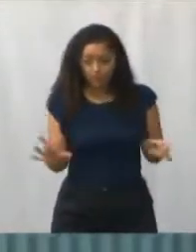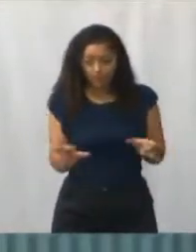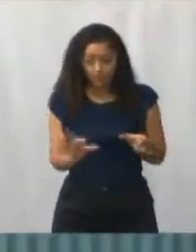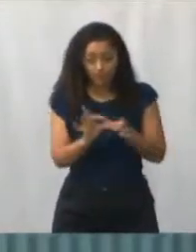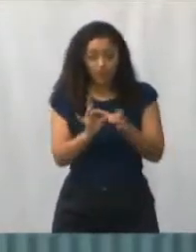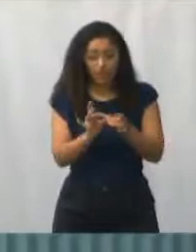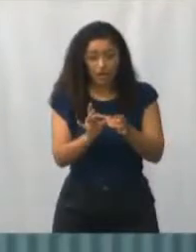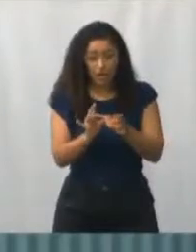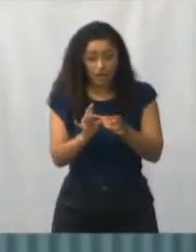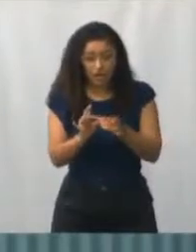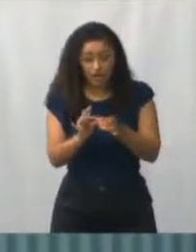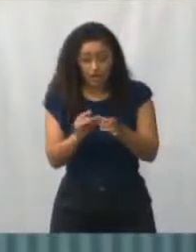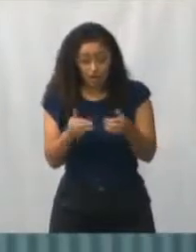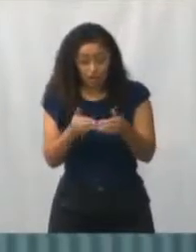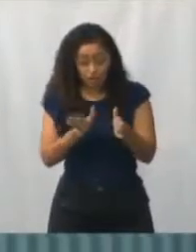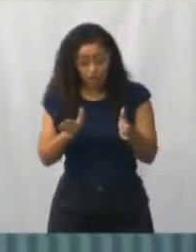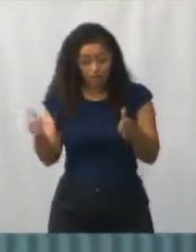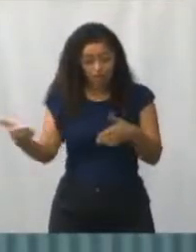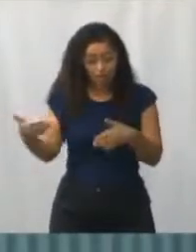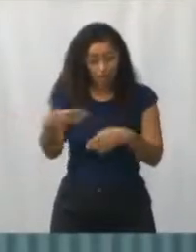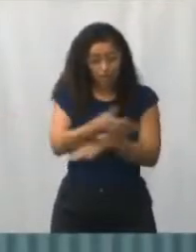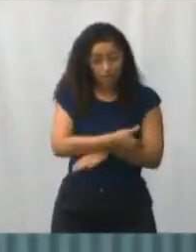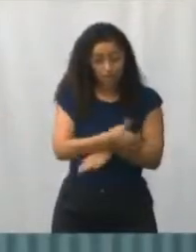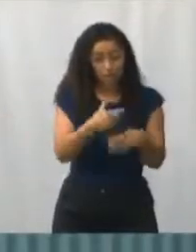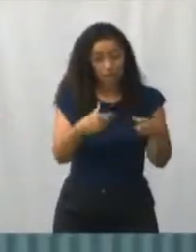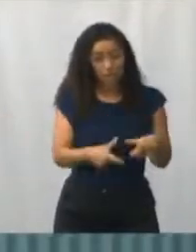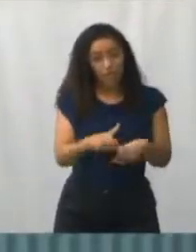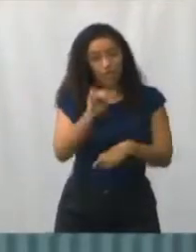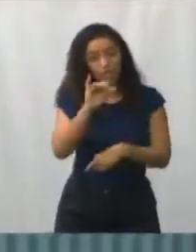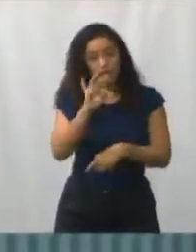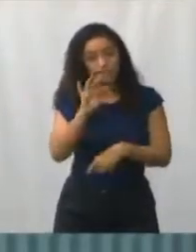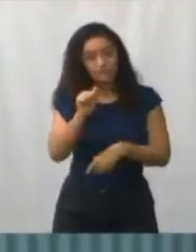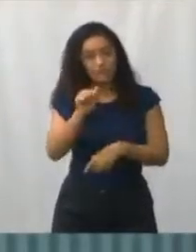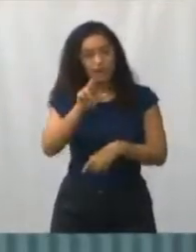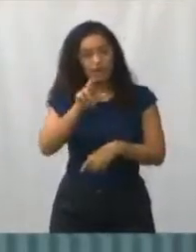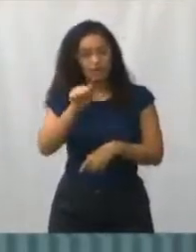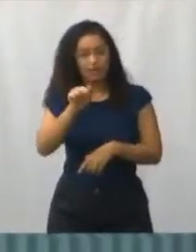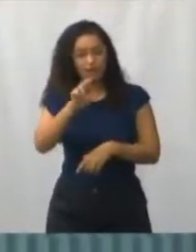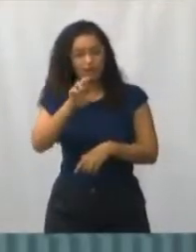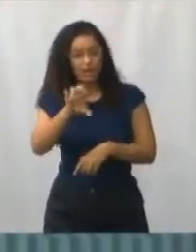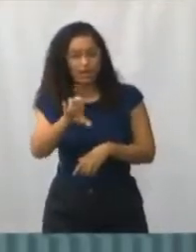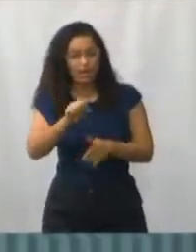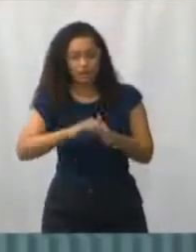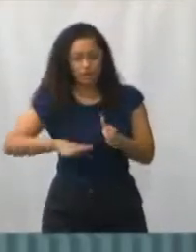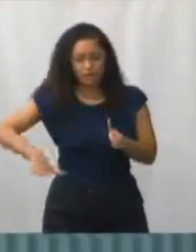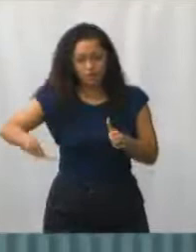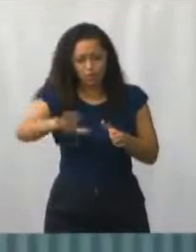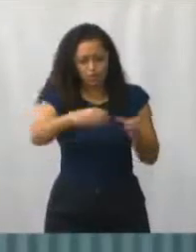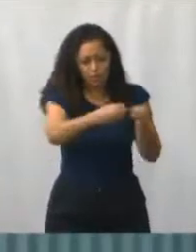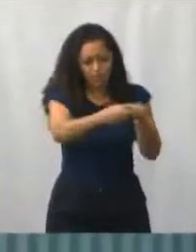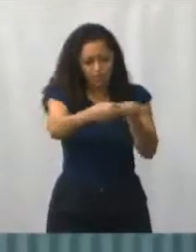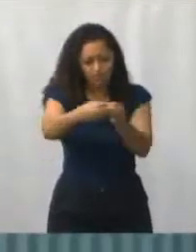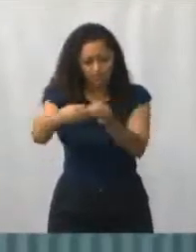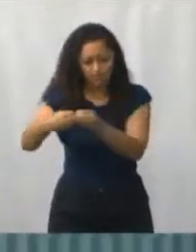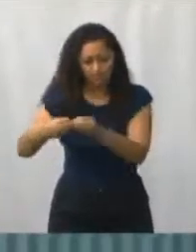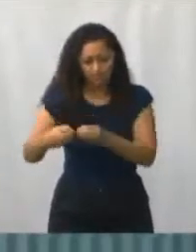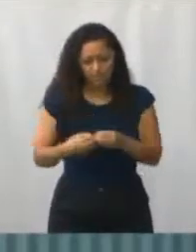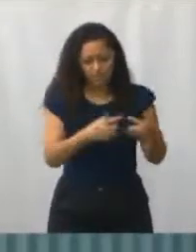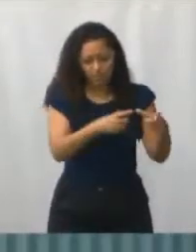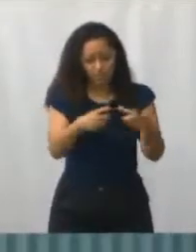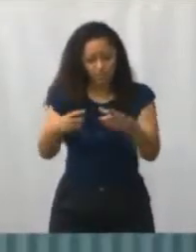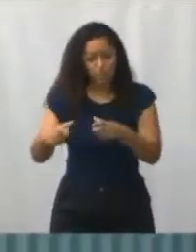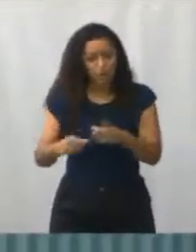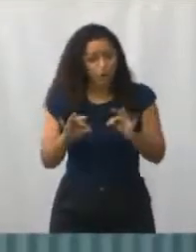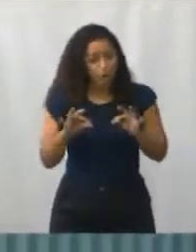do bairro Itararé, mas, só um minutinho, mas também a toda aquela região, o bairro da Penha, Bom Fim, São Benedito, vai